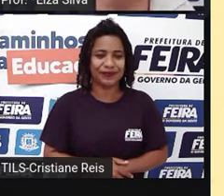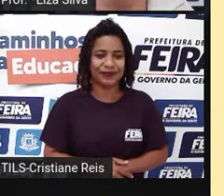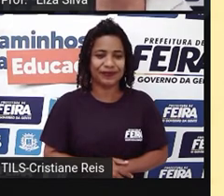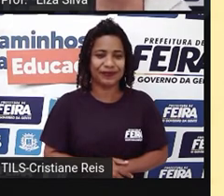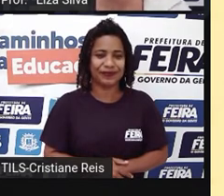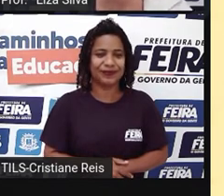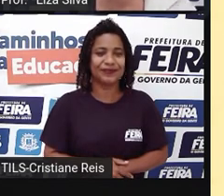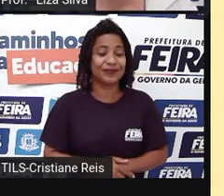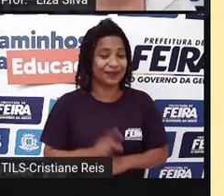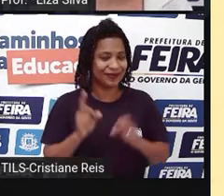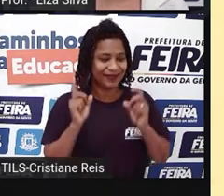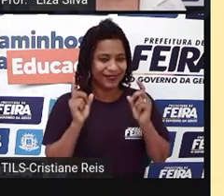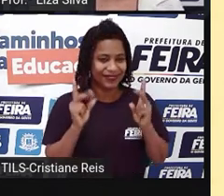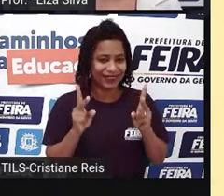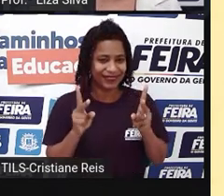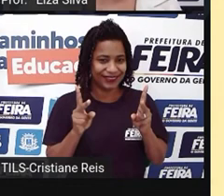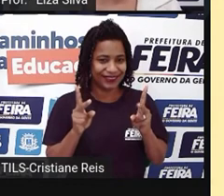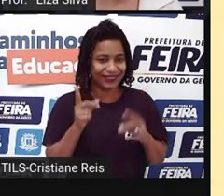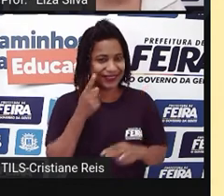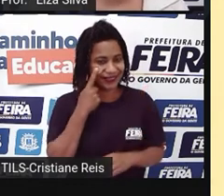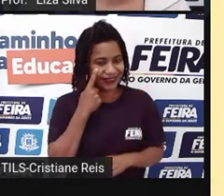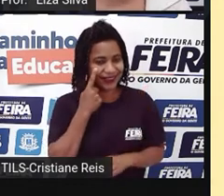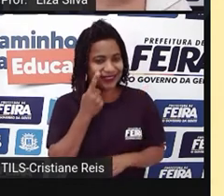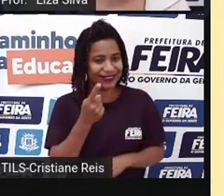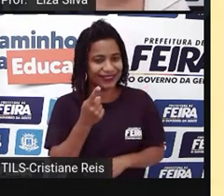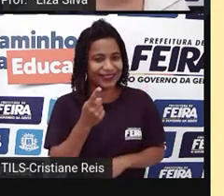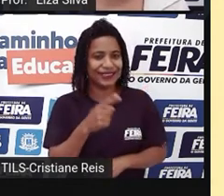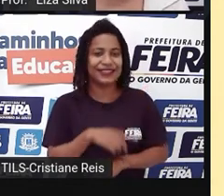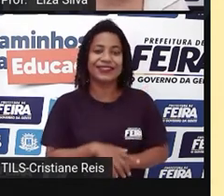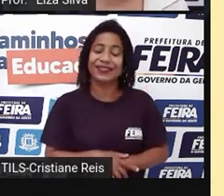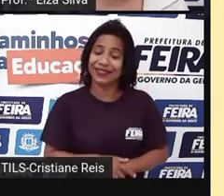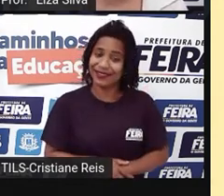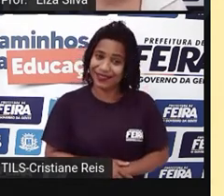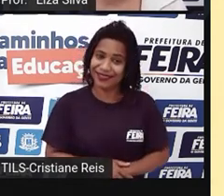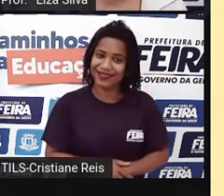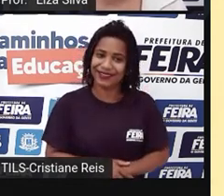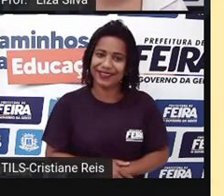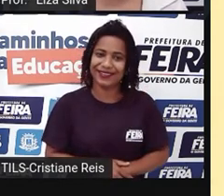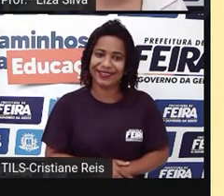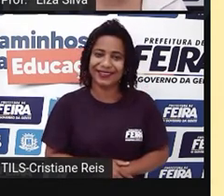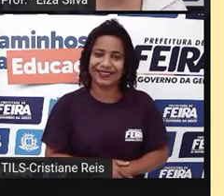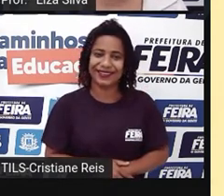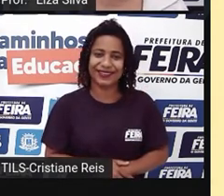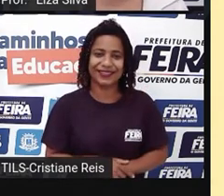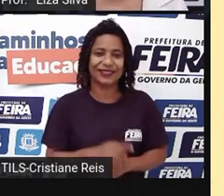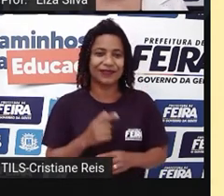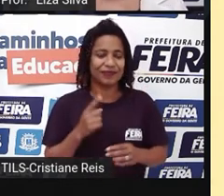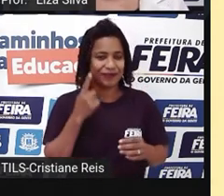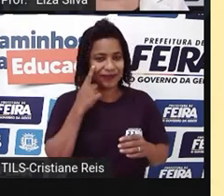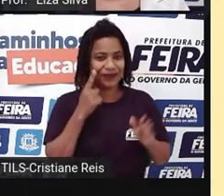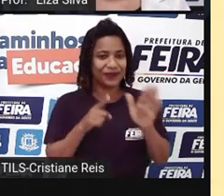Ok? My favorite singer is Adriana Calcanhoto. Next one.